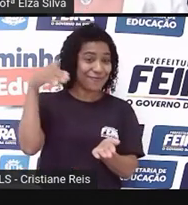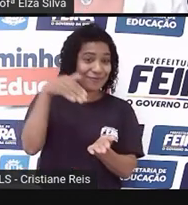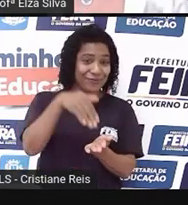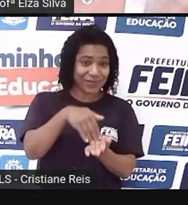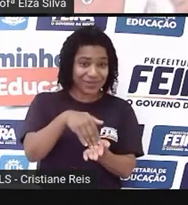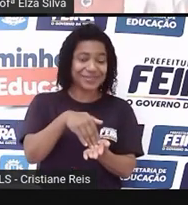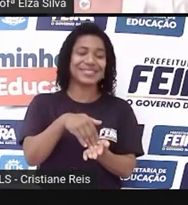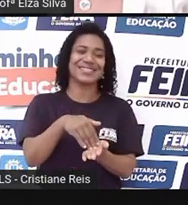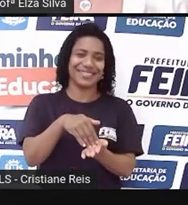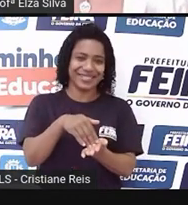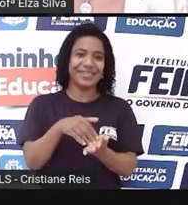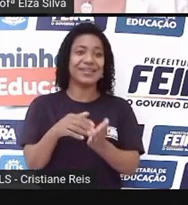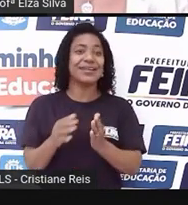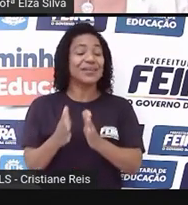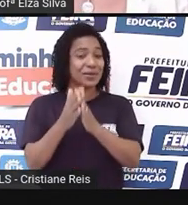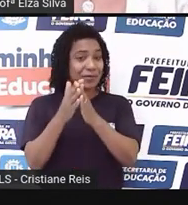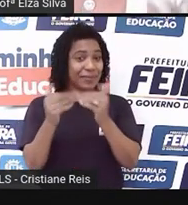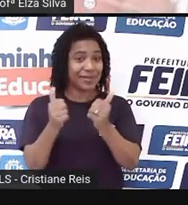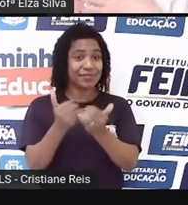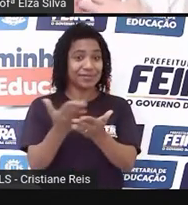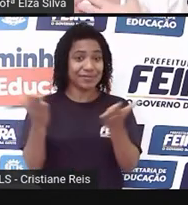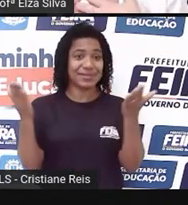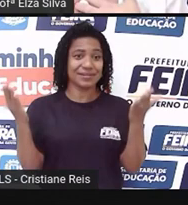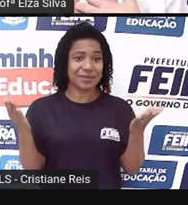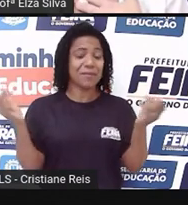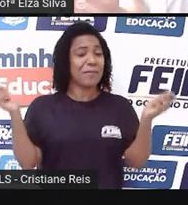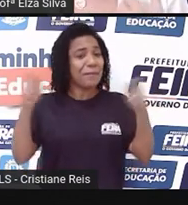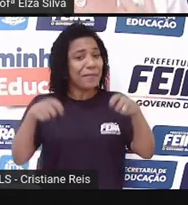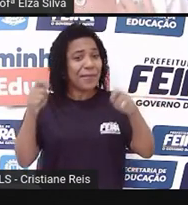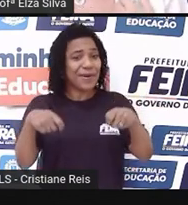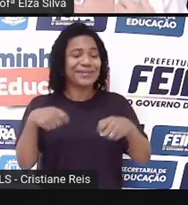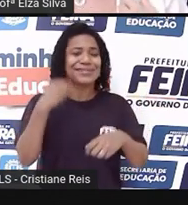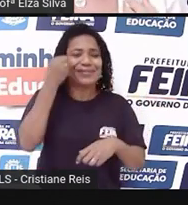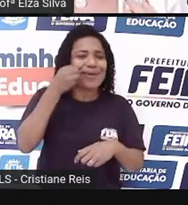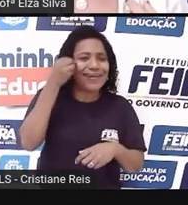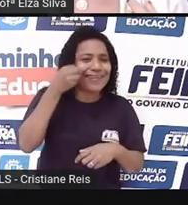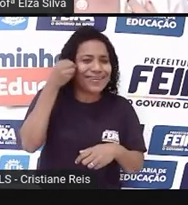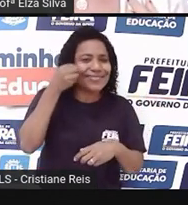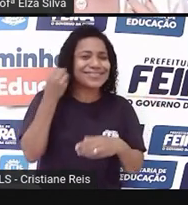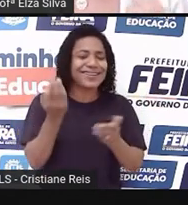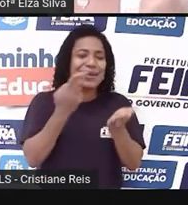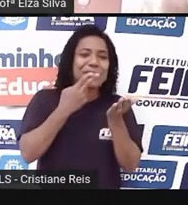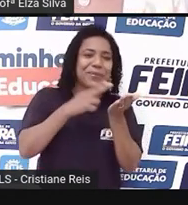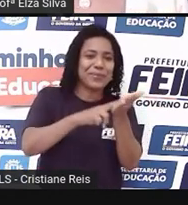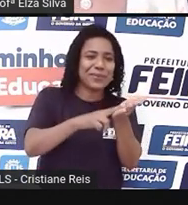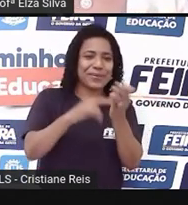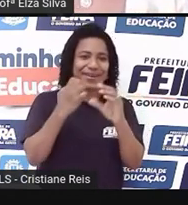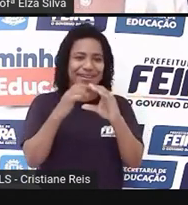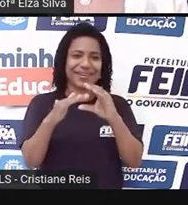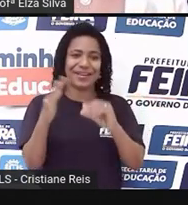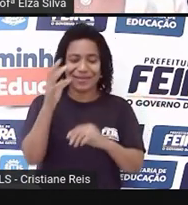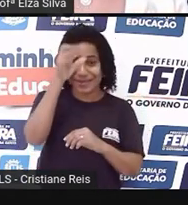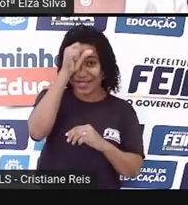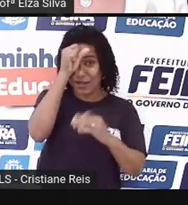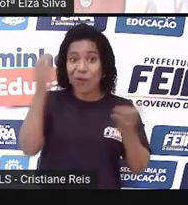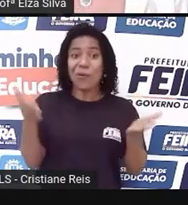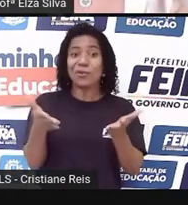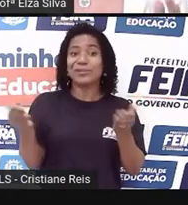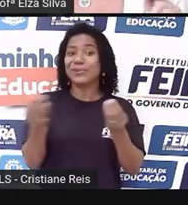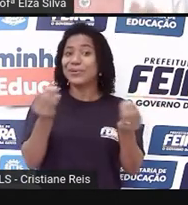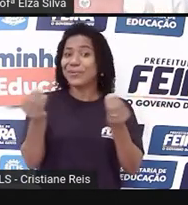aula. E eu peço para vocês que nos contem como foi a sua experiência. Em relação ao que nós aprendemos hoje.